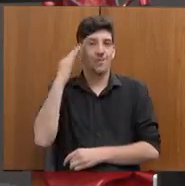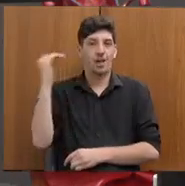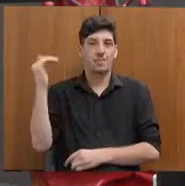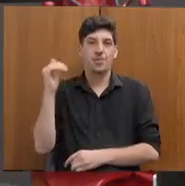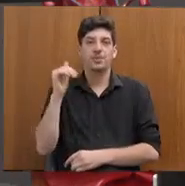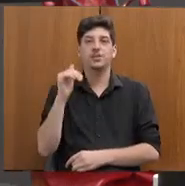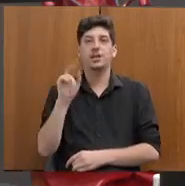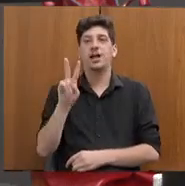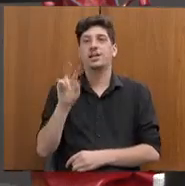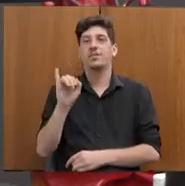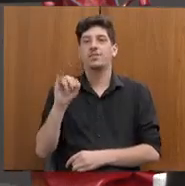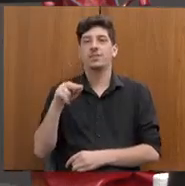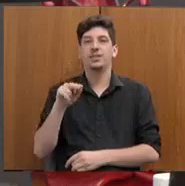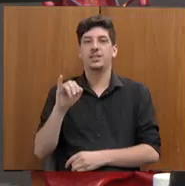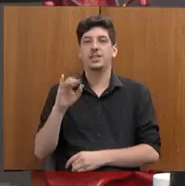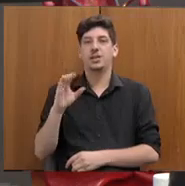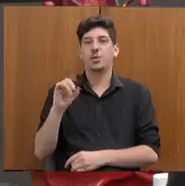vinícolas.